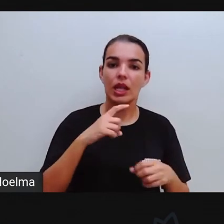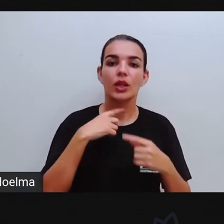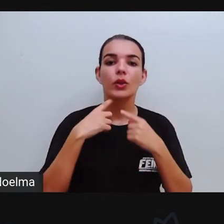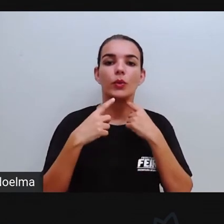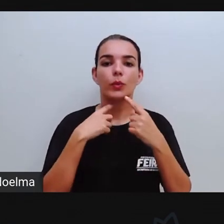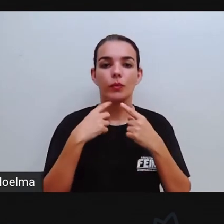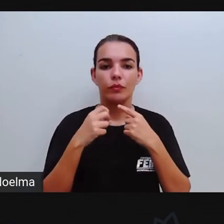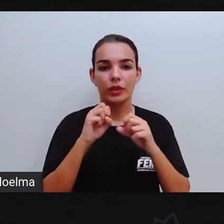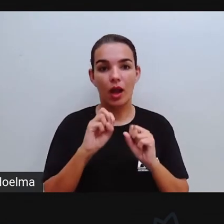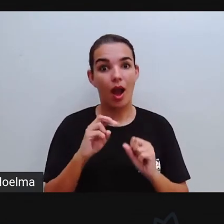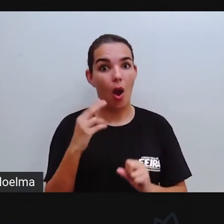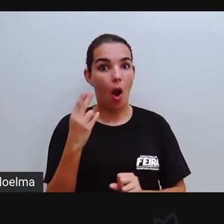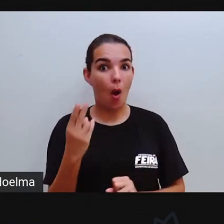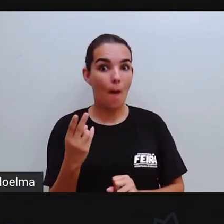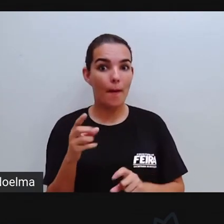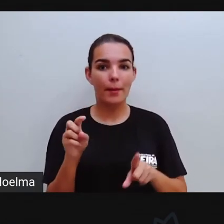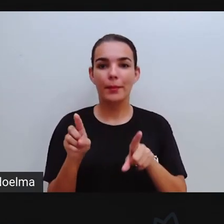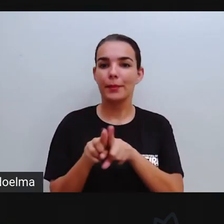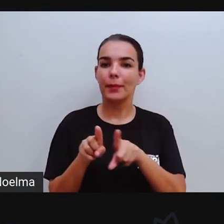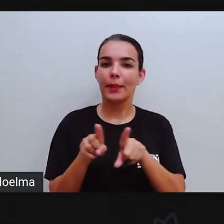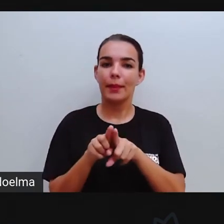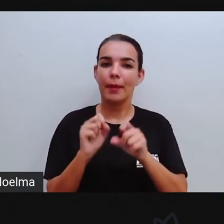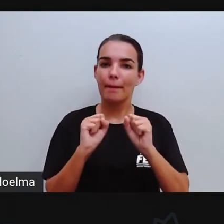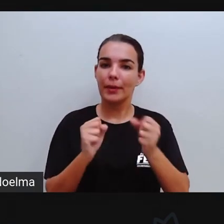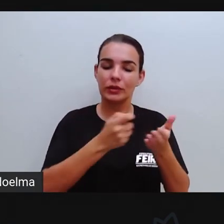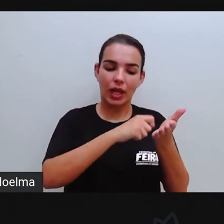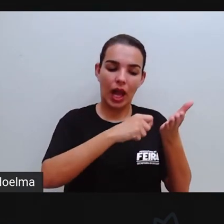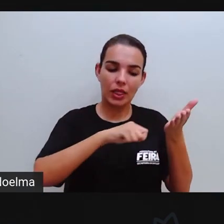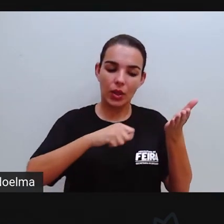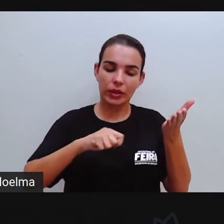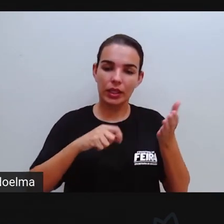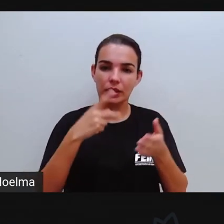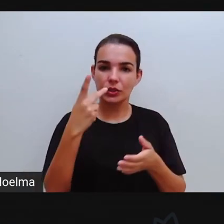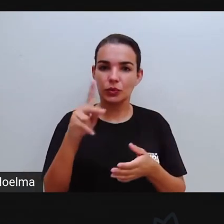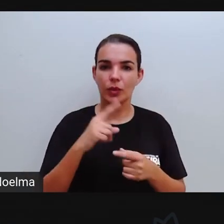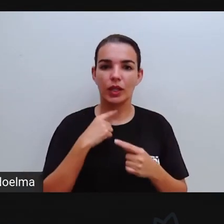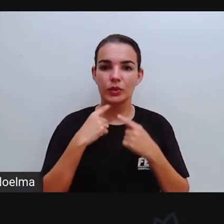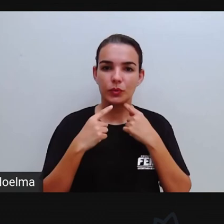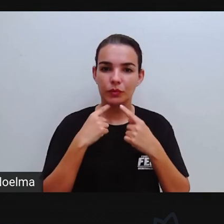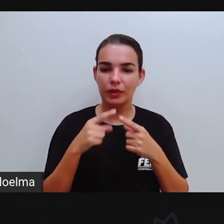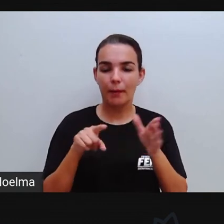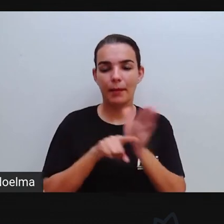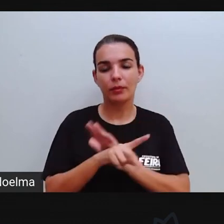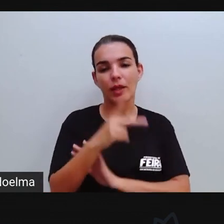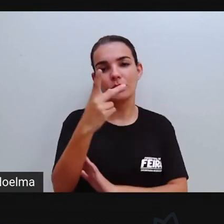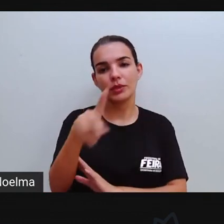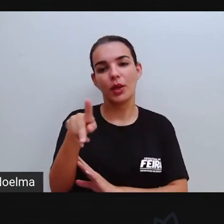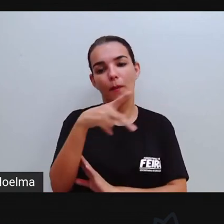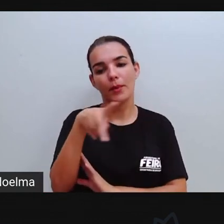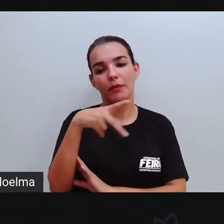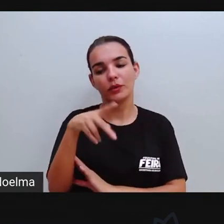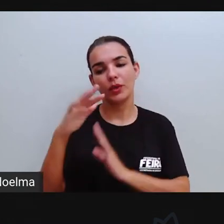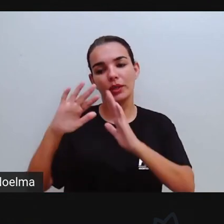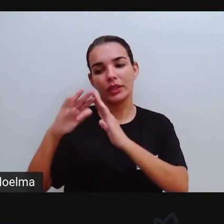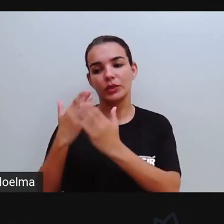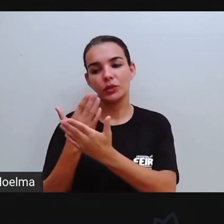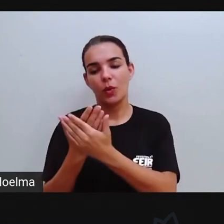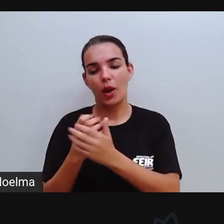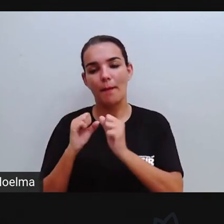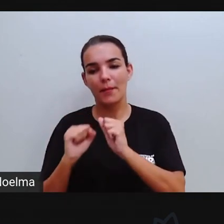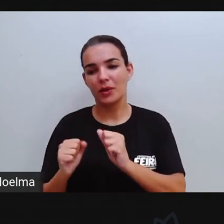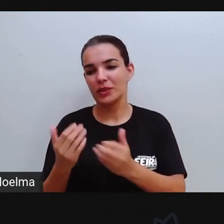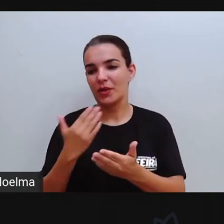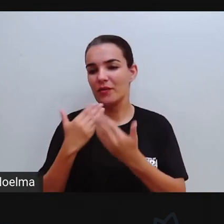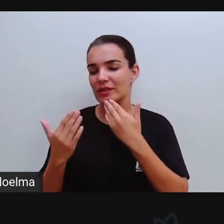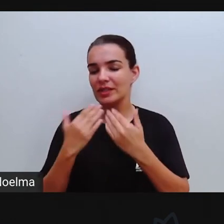tá? Ou você também pode anotar a sua dúvida e perguntar ao seu professor. Aí na escola, trocar ideia com